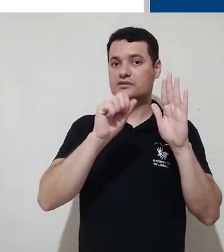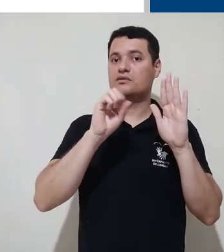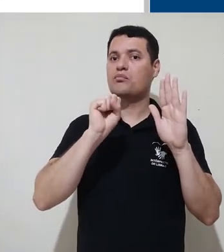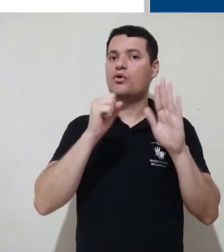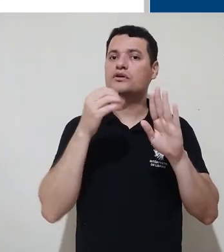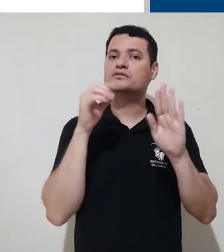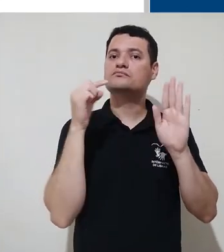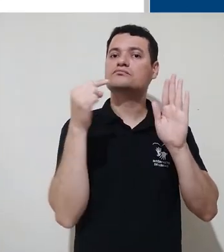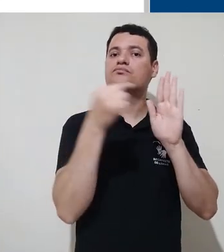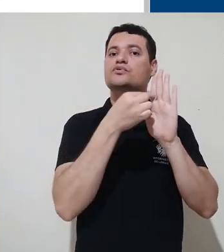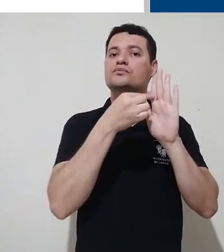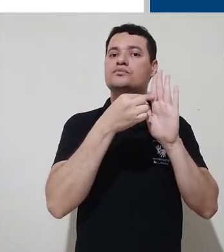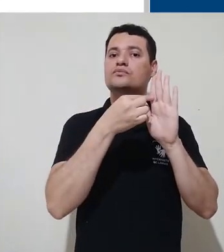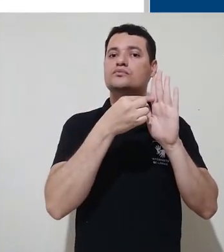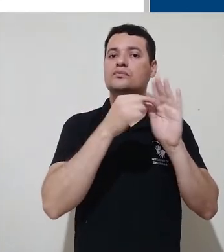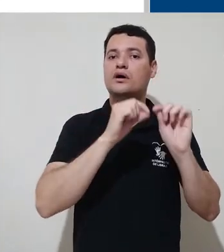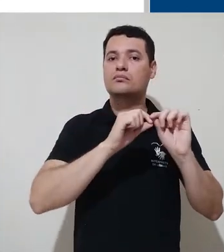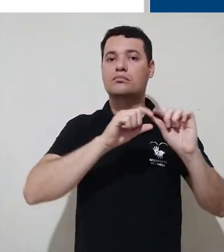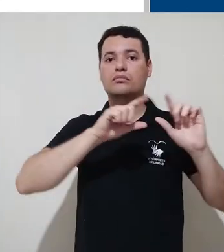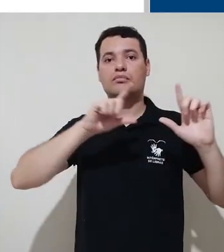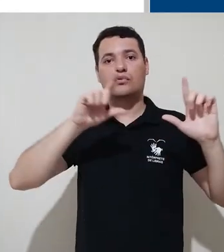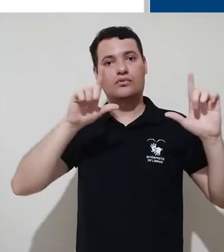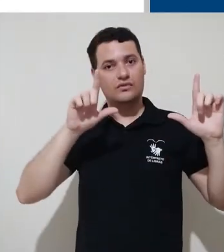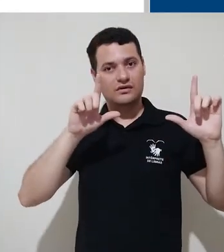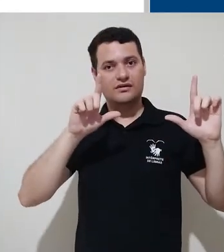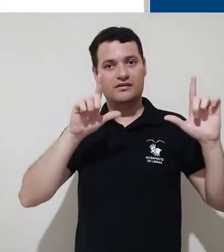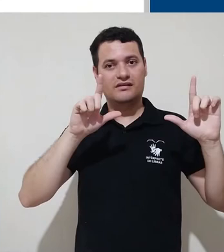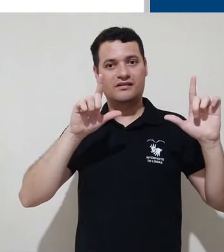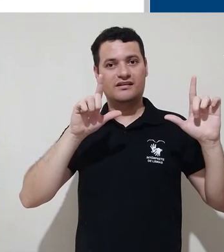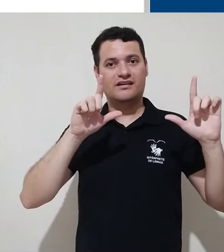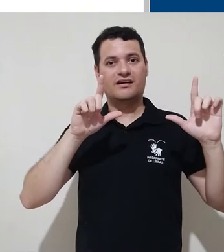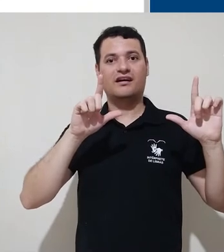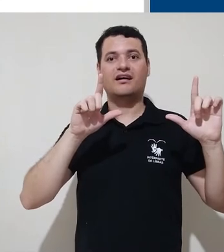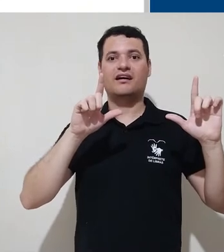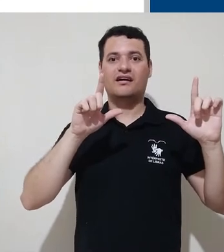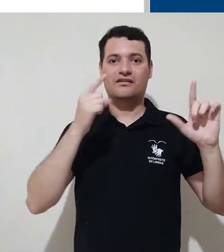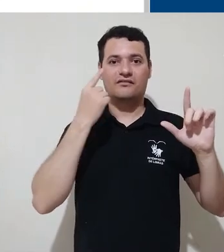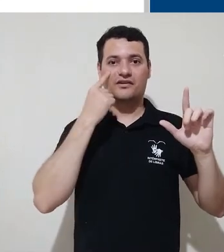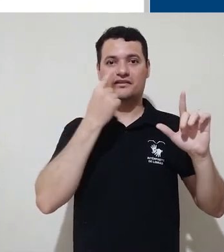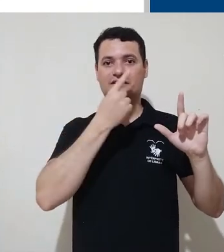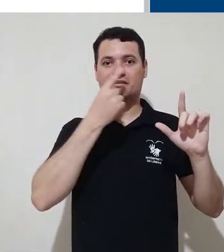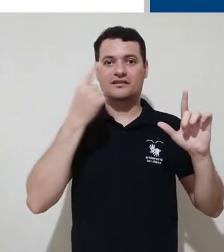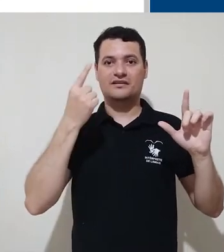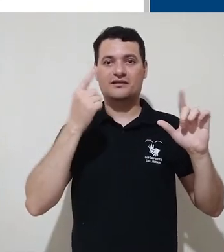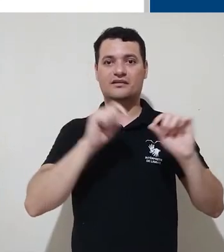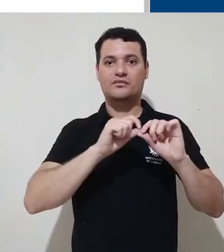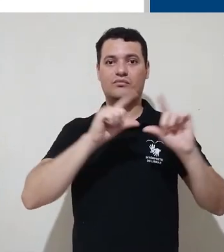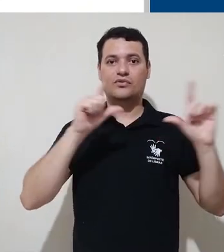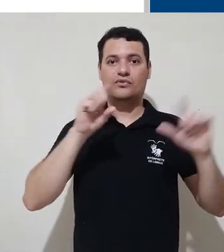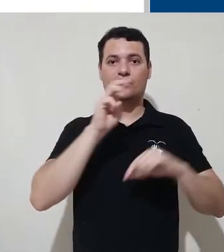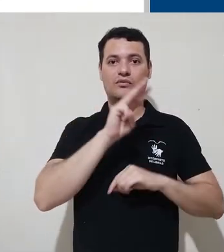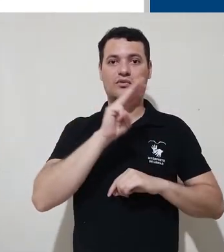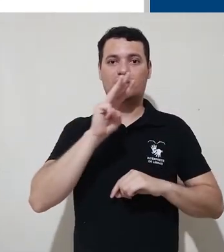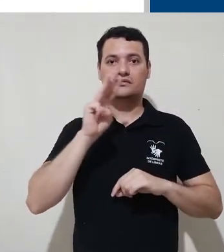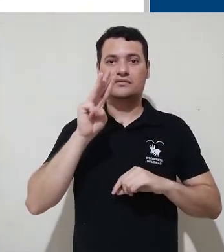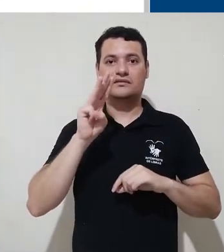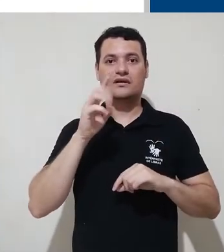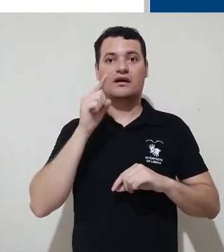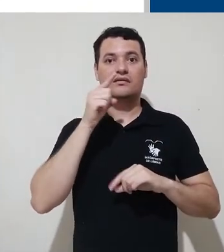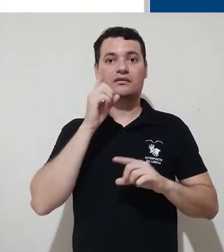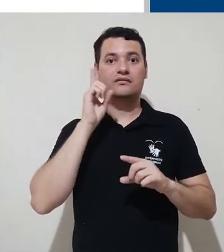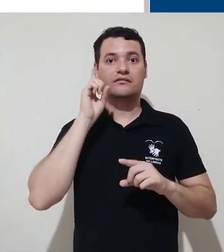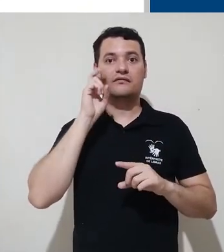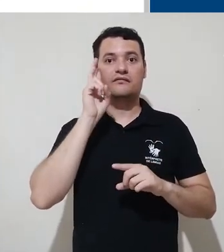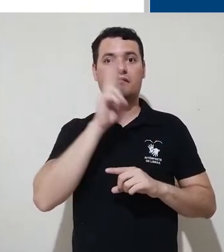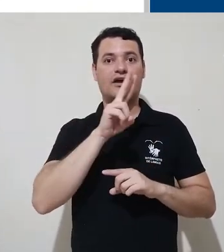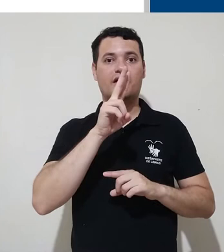clicando sobre elas. Se você clica sobre uma categoria, você vai para uma página onde você vai poder